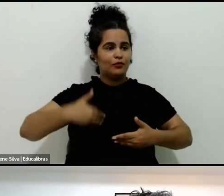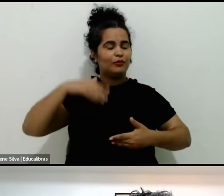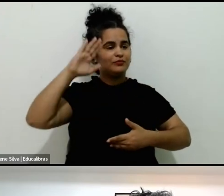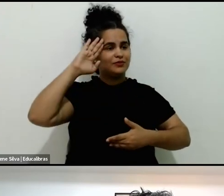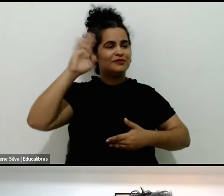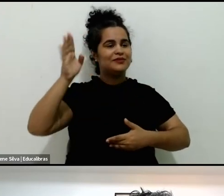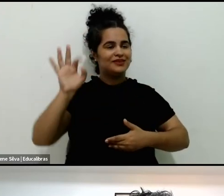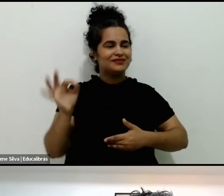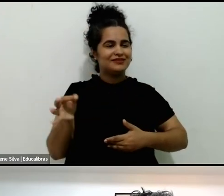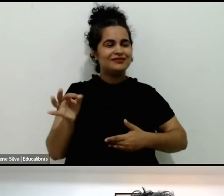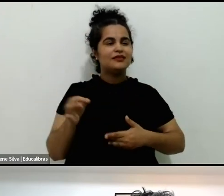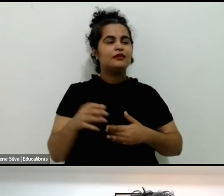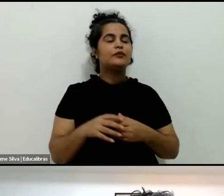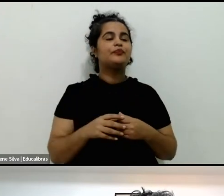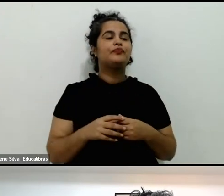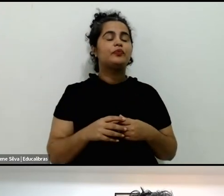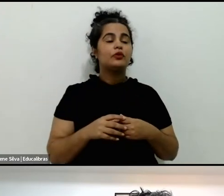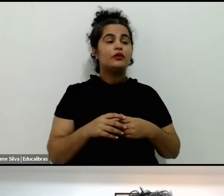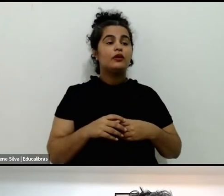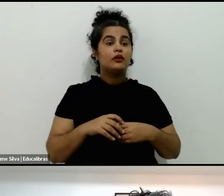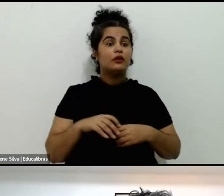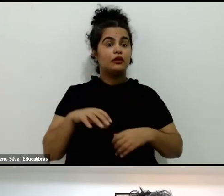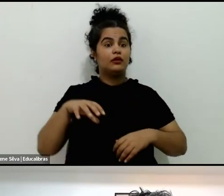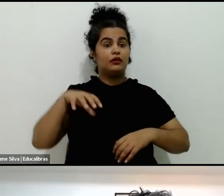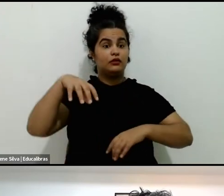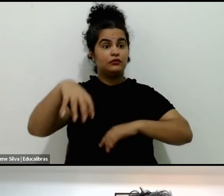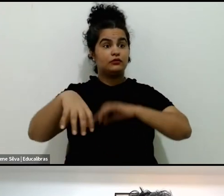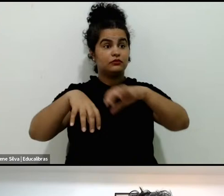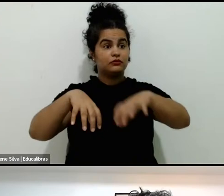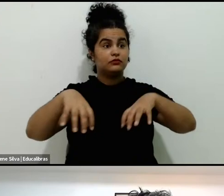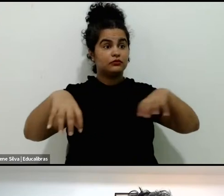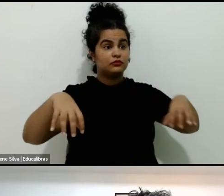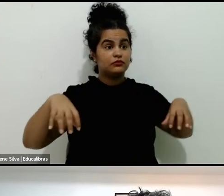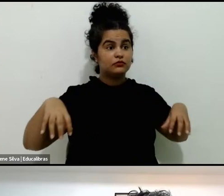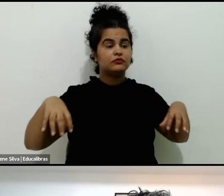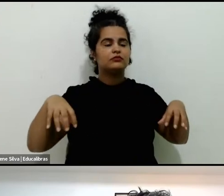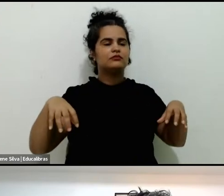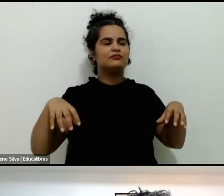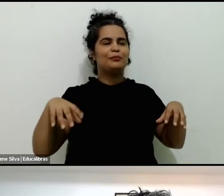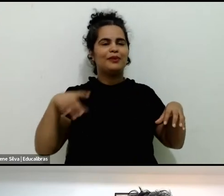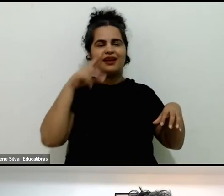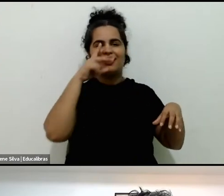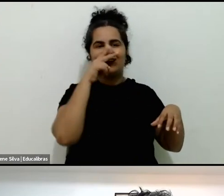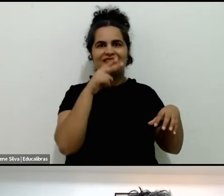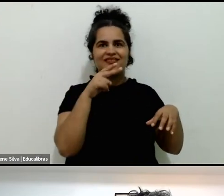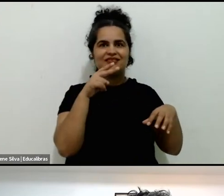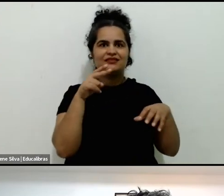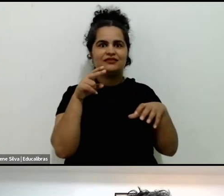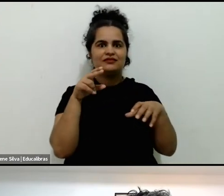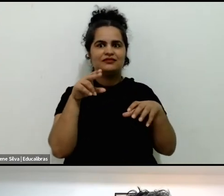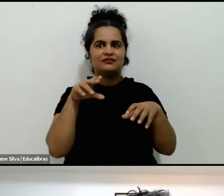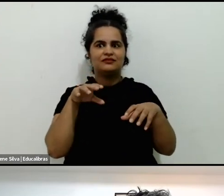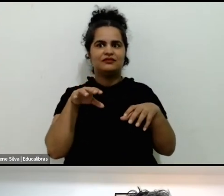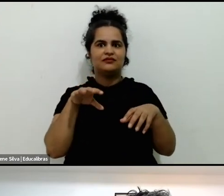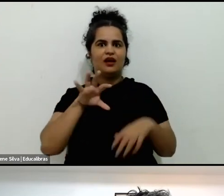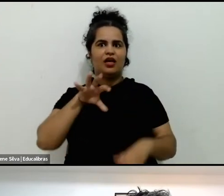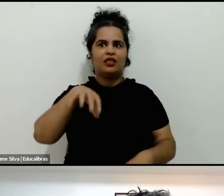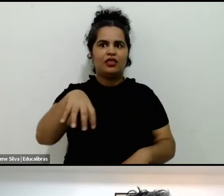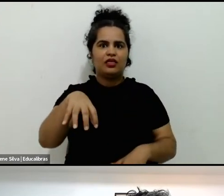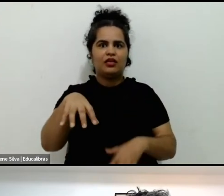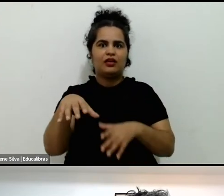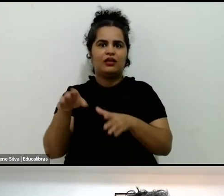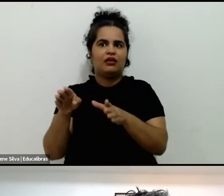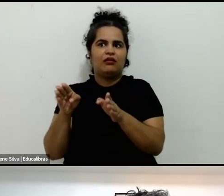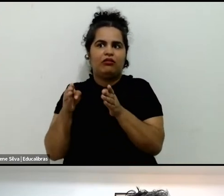a organização é toda fechada em caixinhas, então nem sempre tem o diálogo necessário